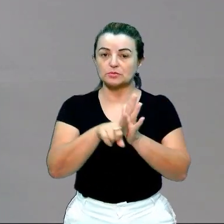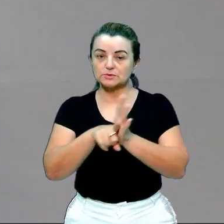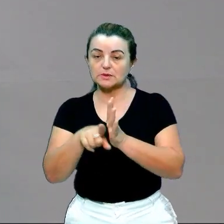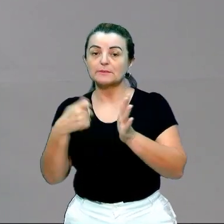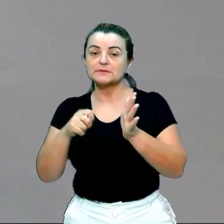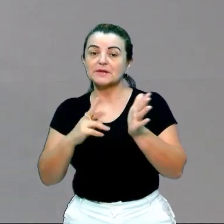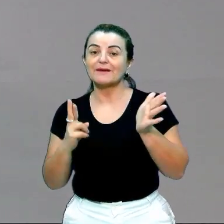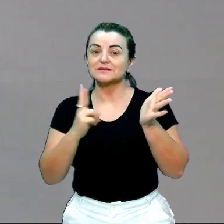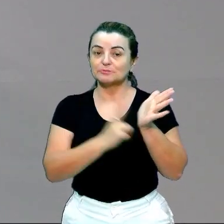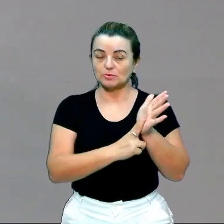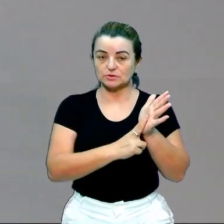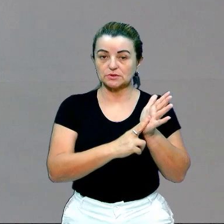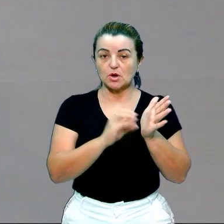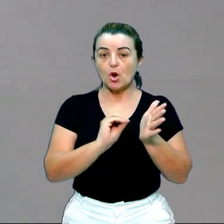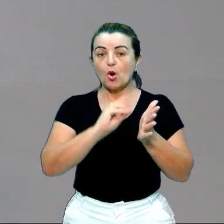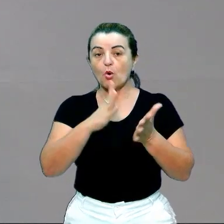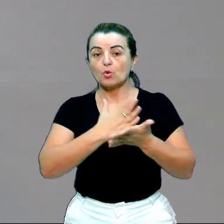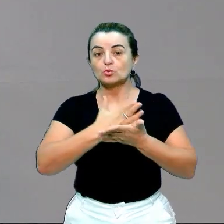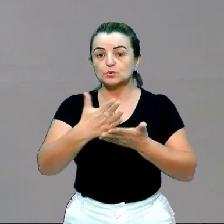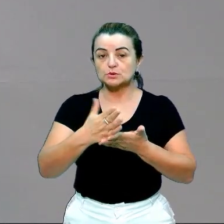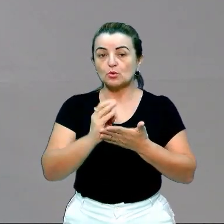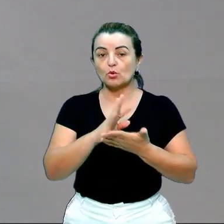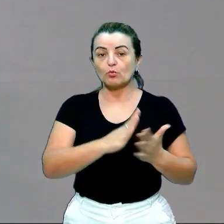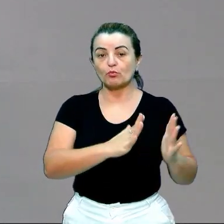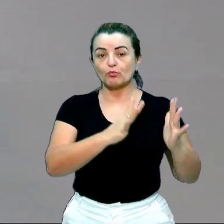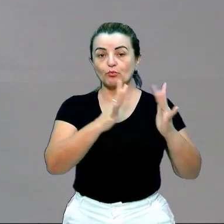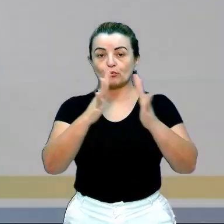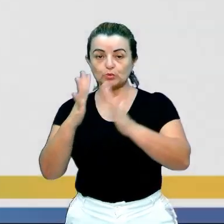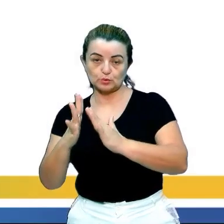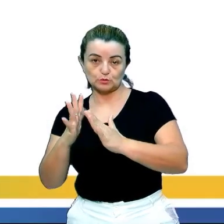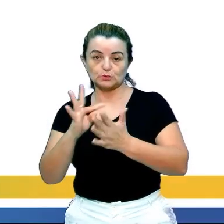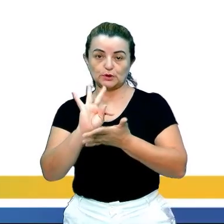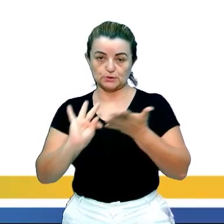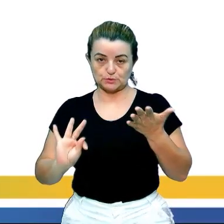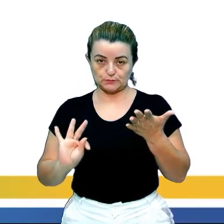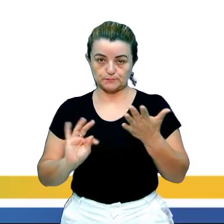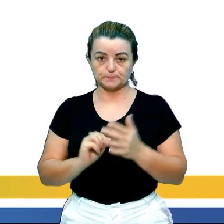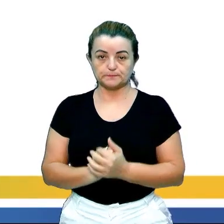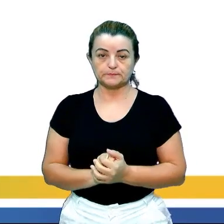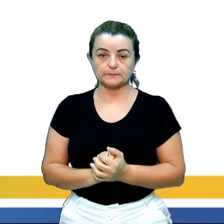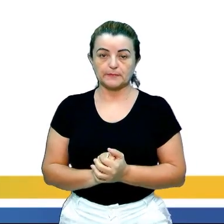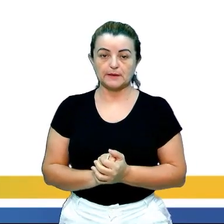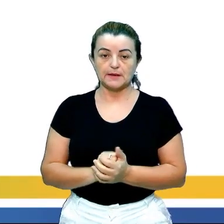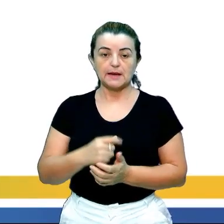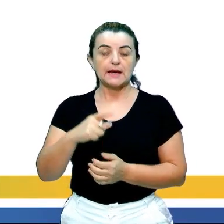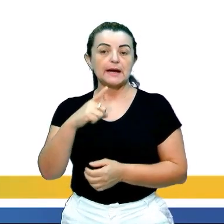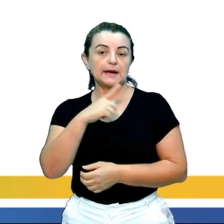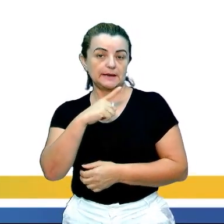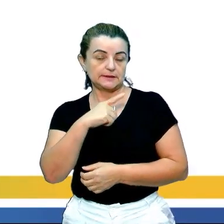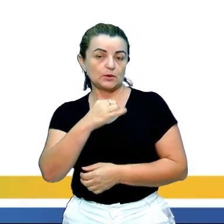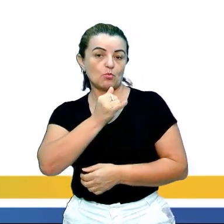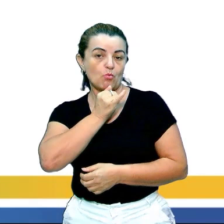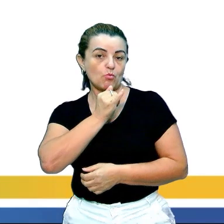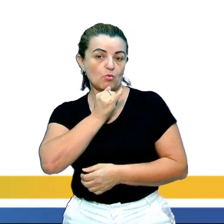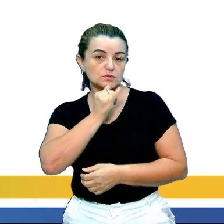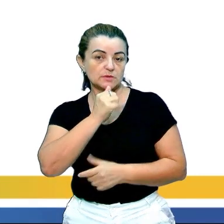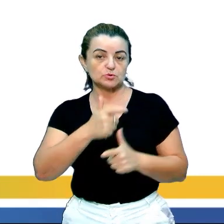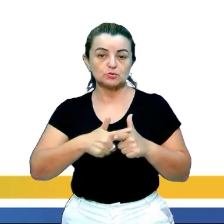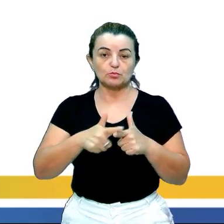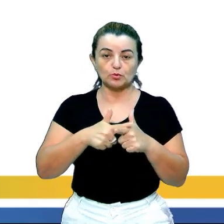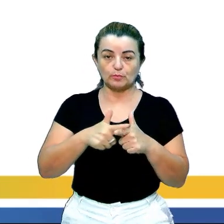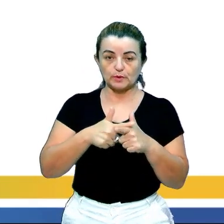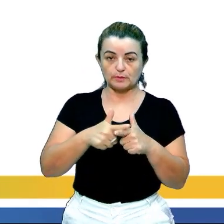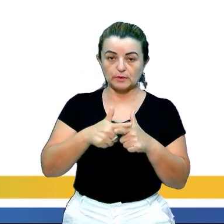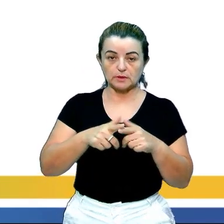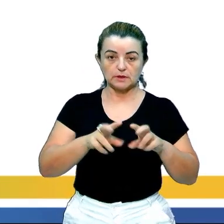respondida. Ou na introdução, ou no decorrer do texto. E aí eu trouxe aqui um exemplo, né, de uma problemática.